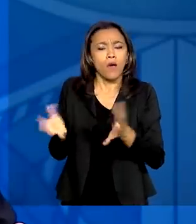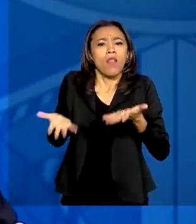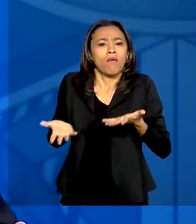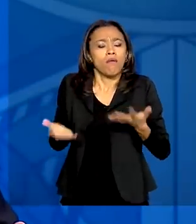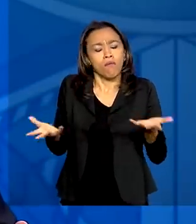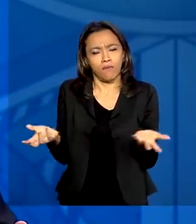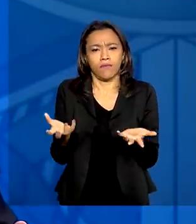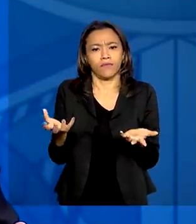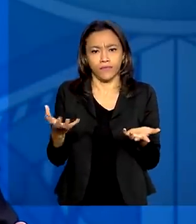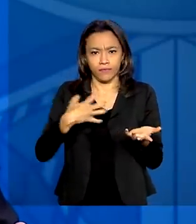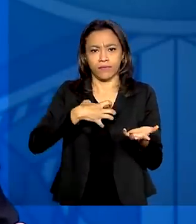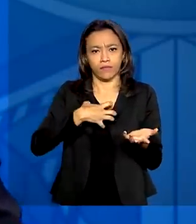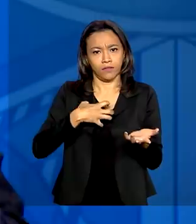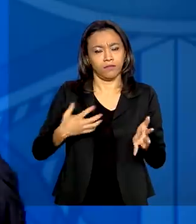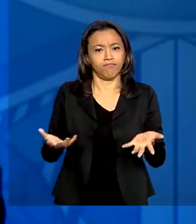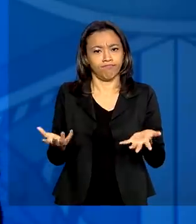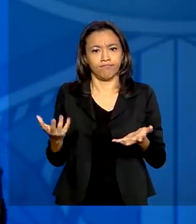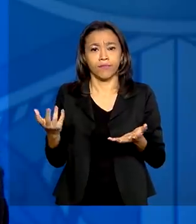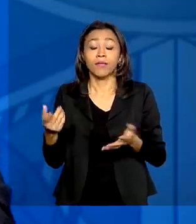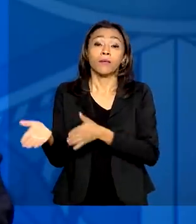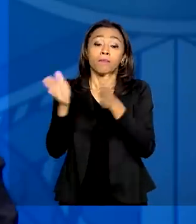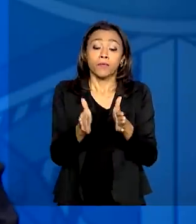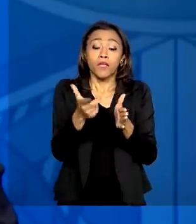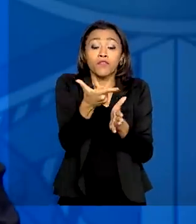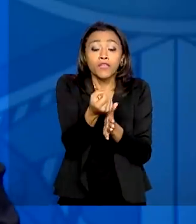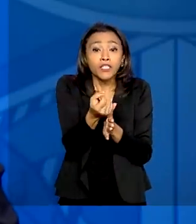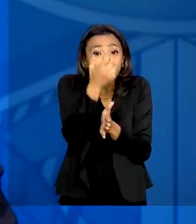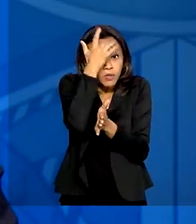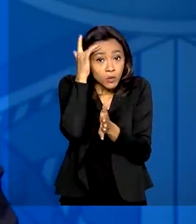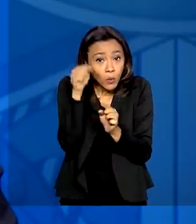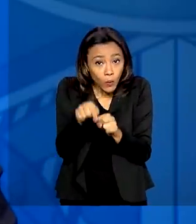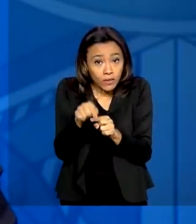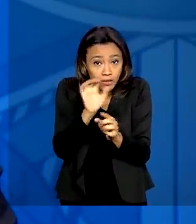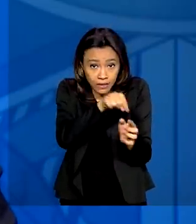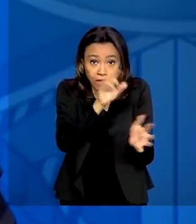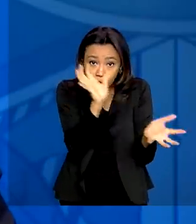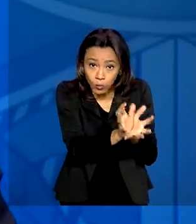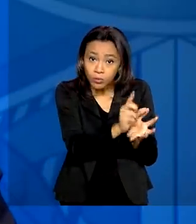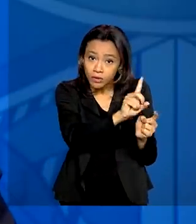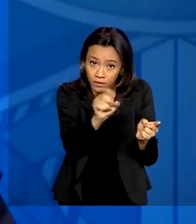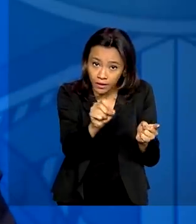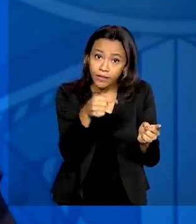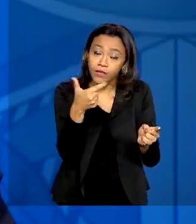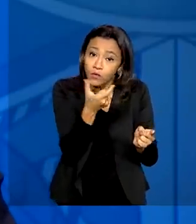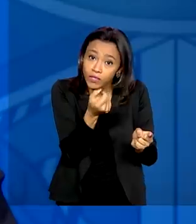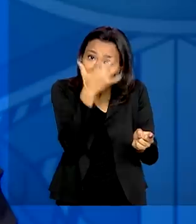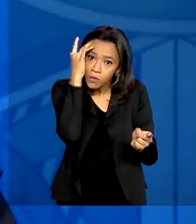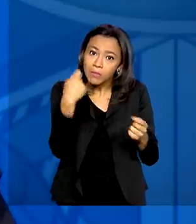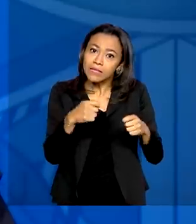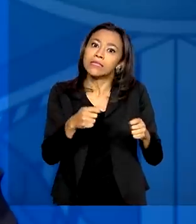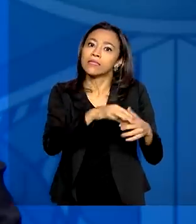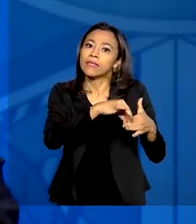leve, sintomas bem em brandos. 20 vão precisar de algum tipo de atendimento mais especializado,